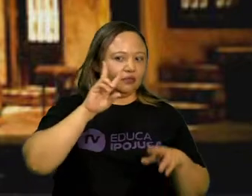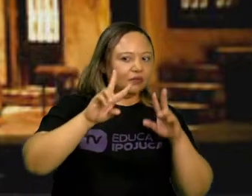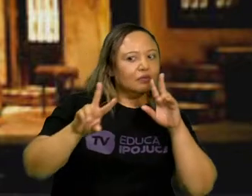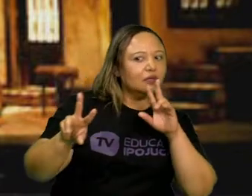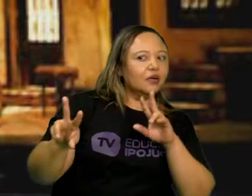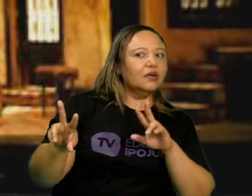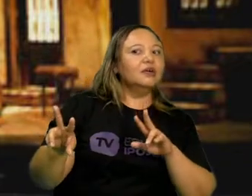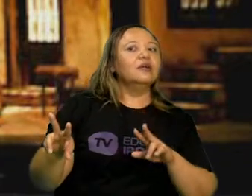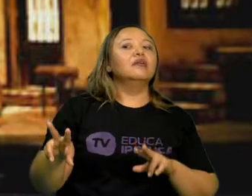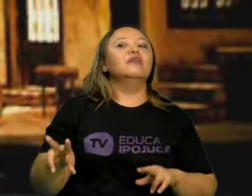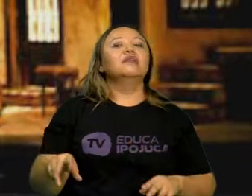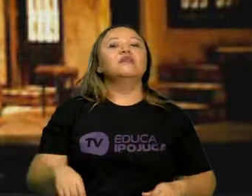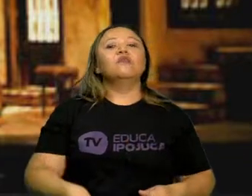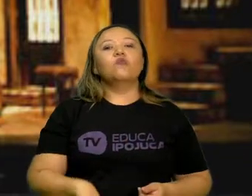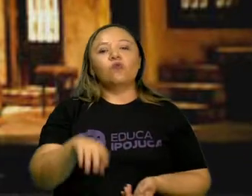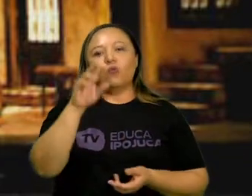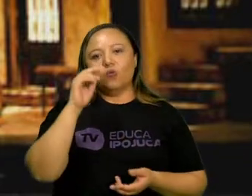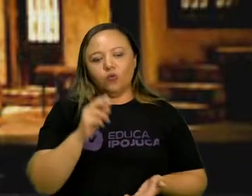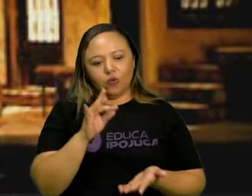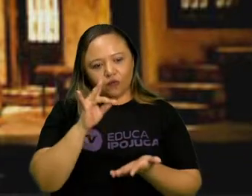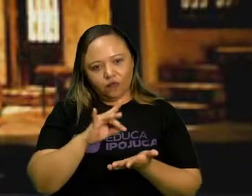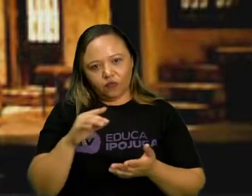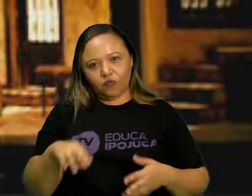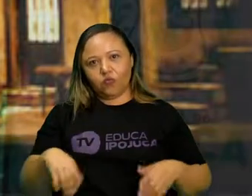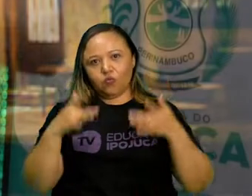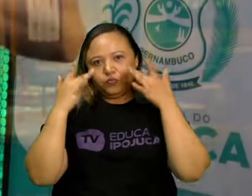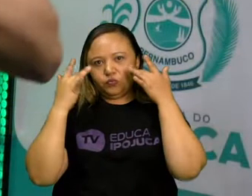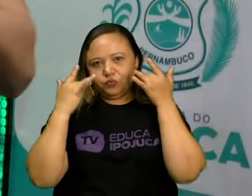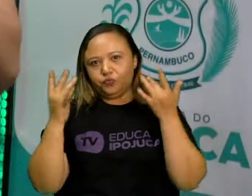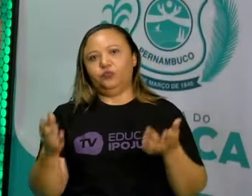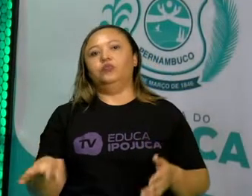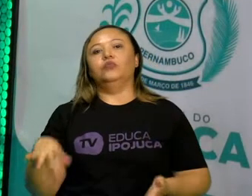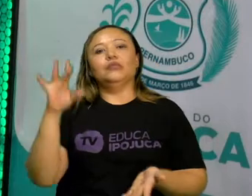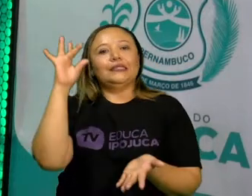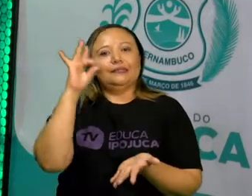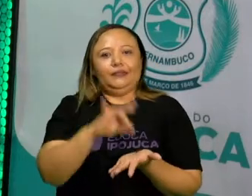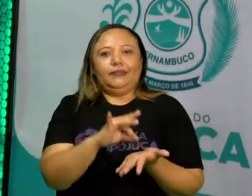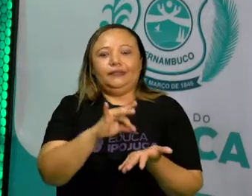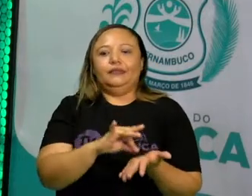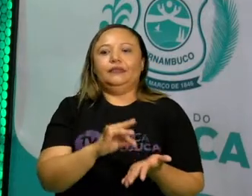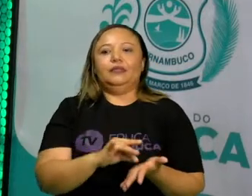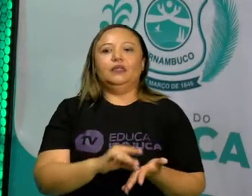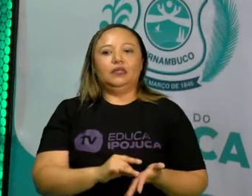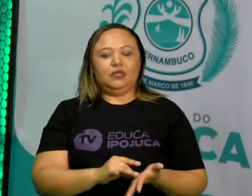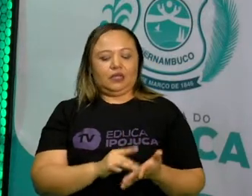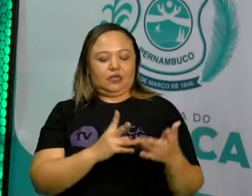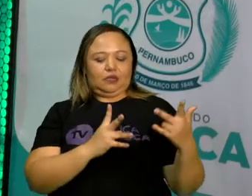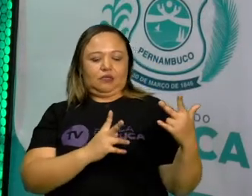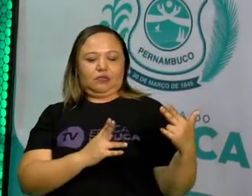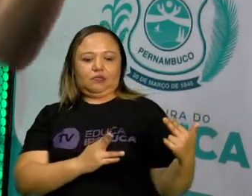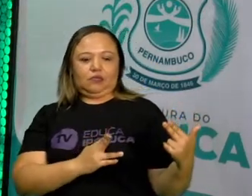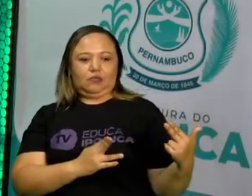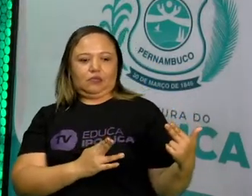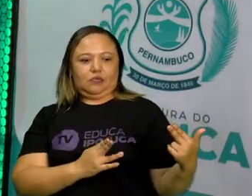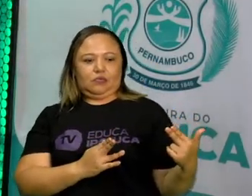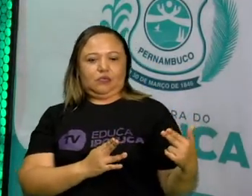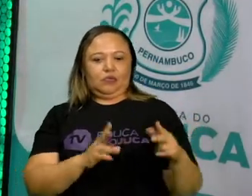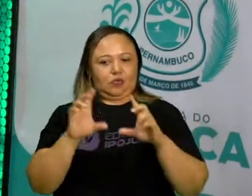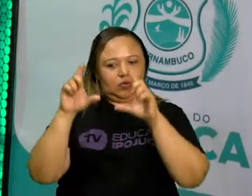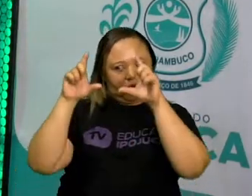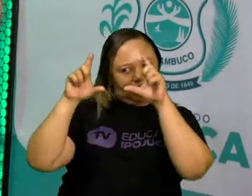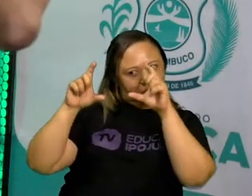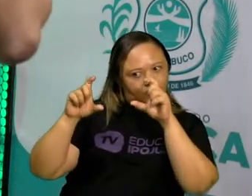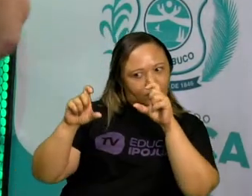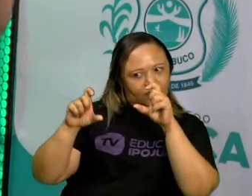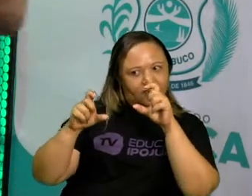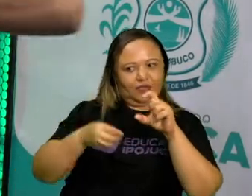vendo ali. Então, o realismo-naturalismo é como se fosse uma fatia da vida, uma fotografia